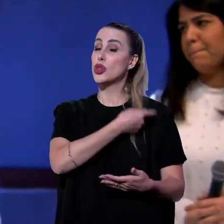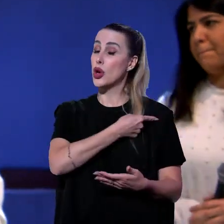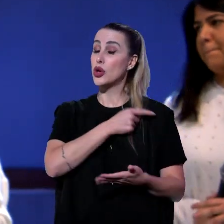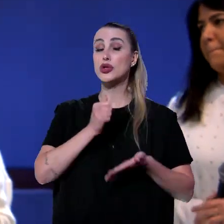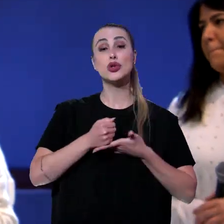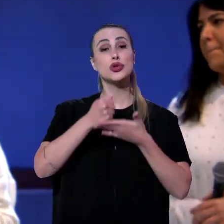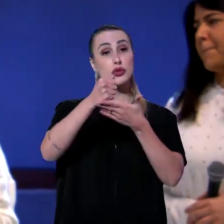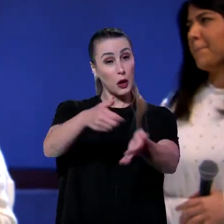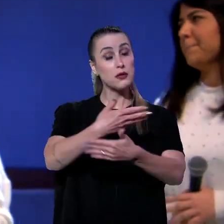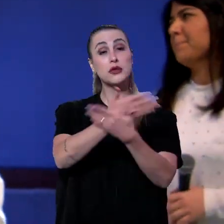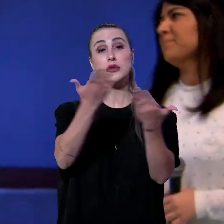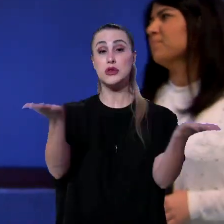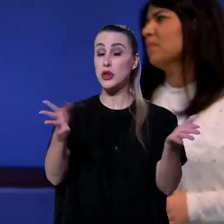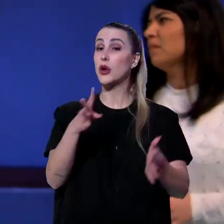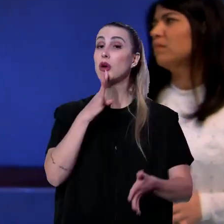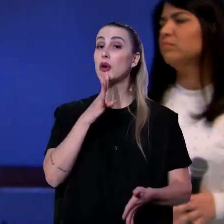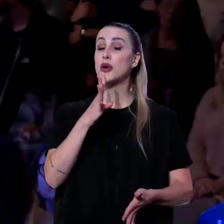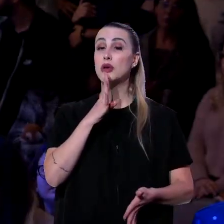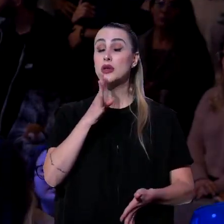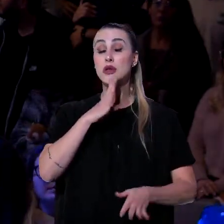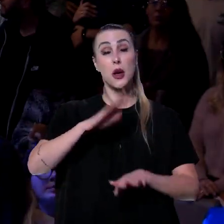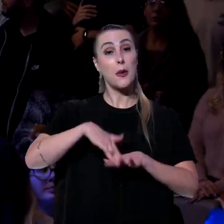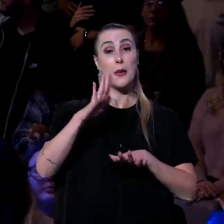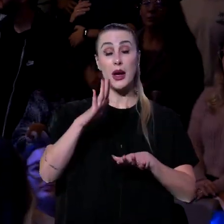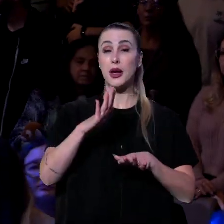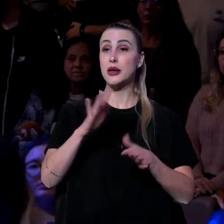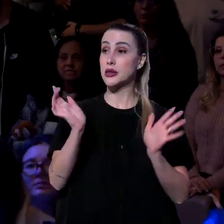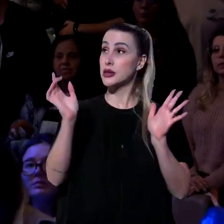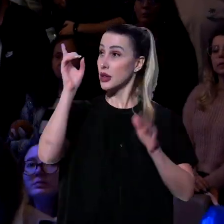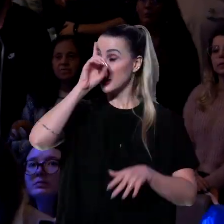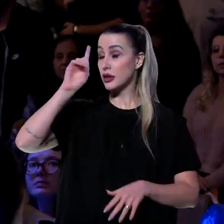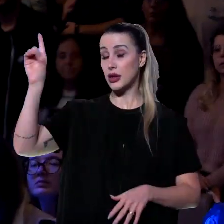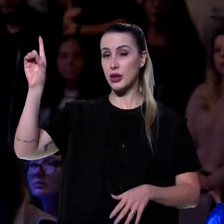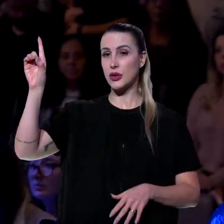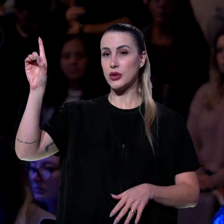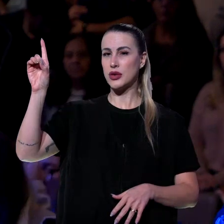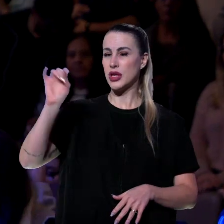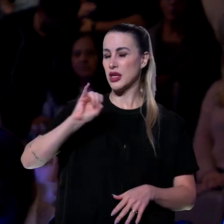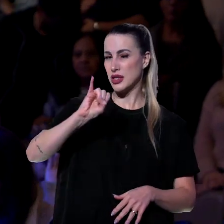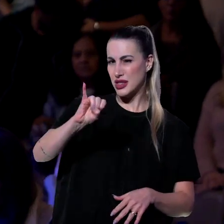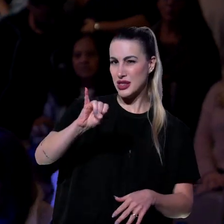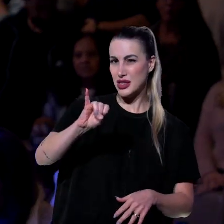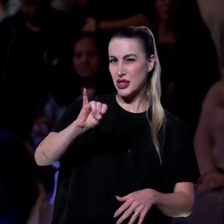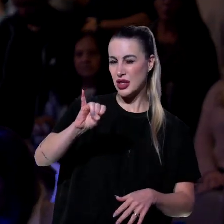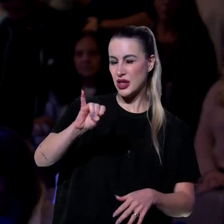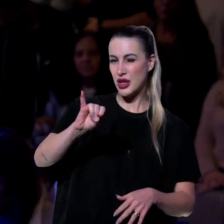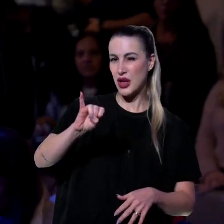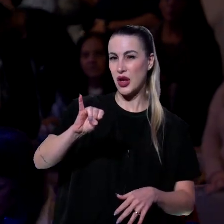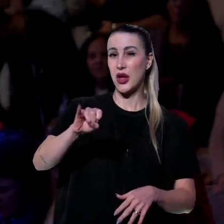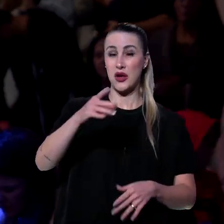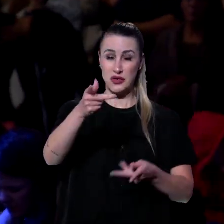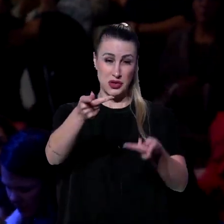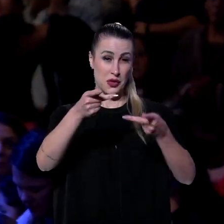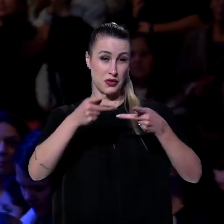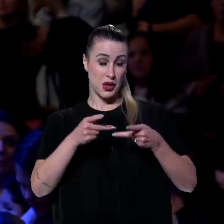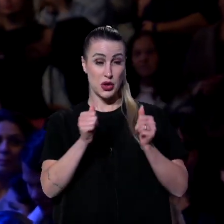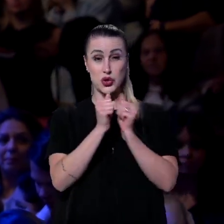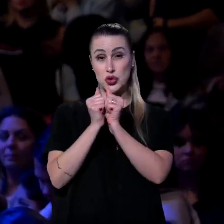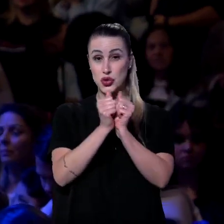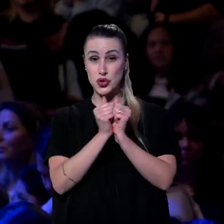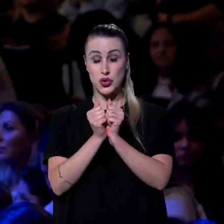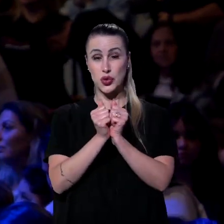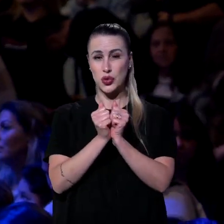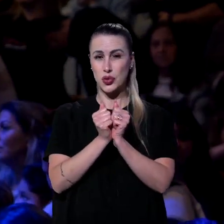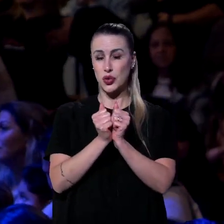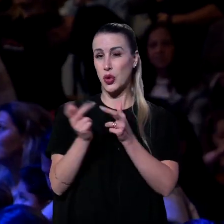mais a Deus. Por isso, se você veio com o irmão aqui da igreja para frente, ele vai te ajudar. Ele vai te falar o que fazer. Você vai preencher esse